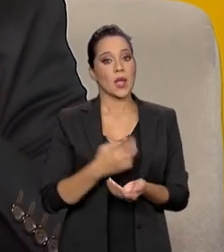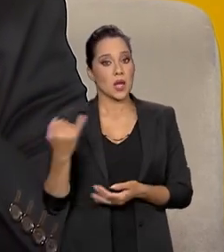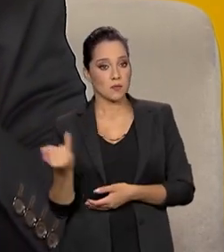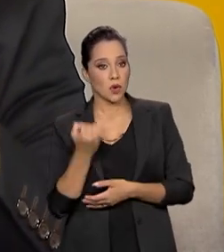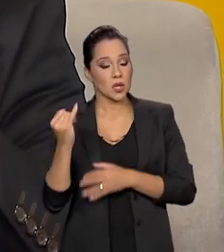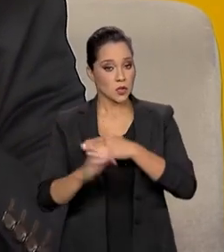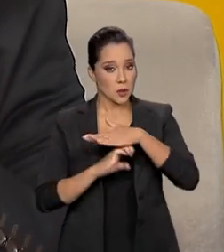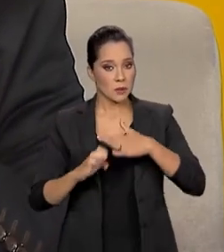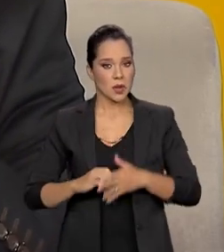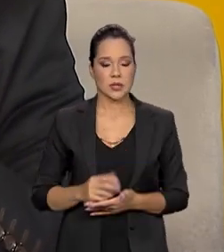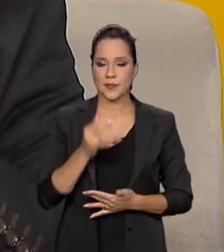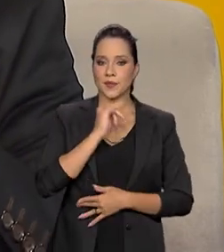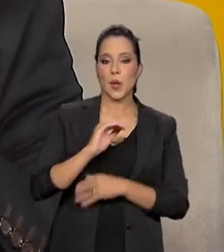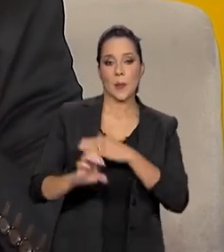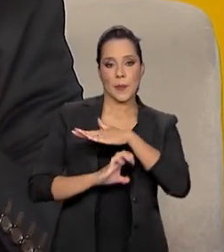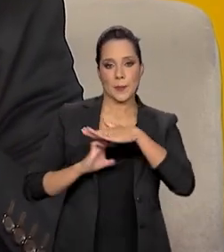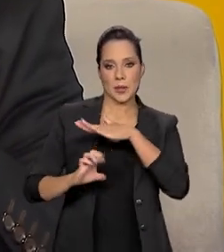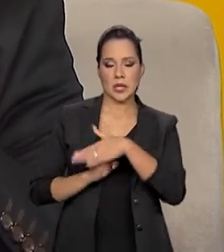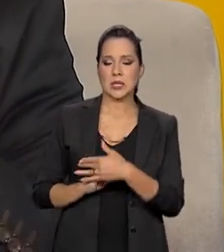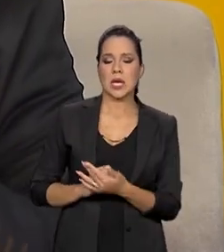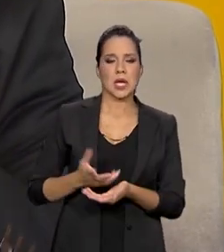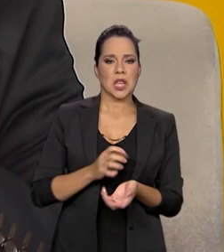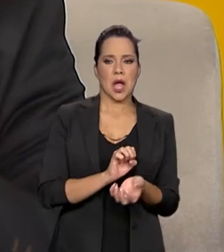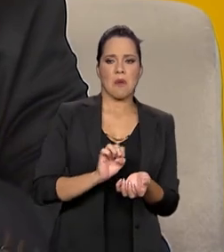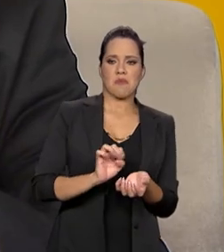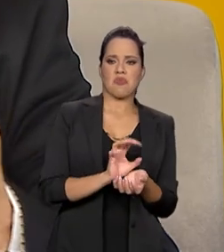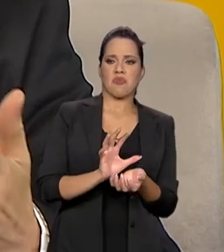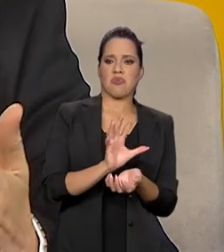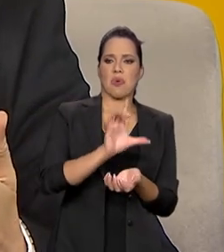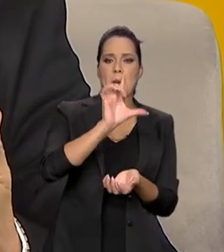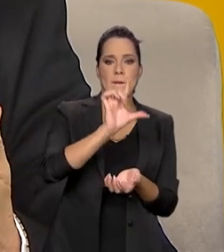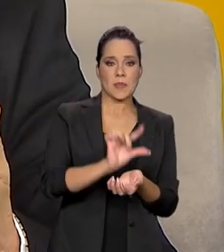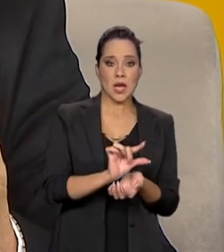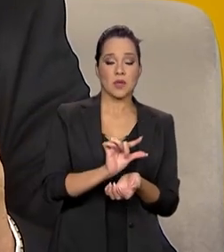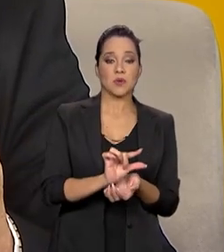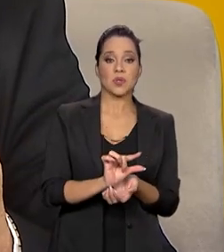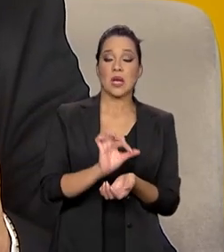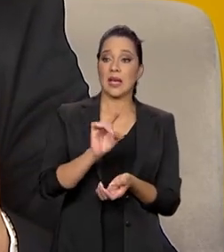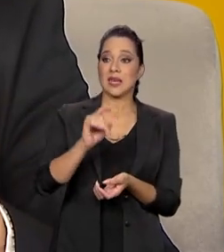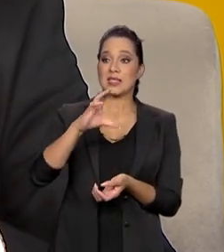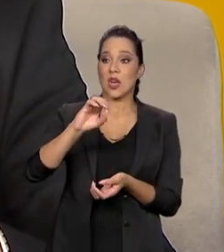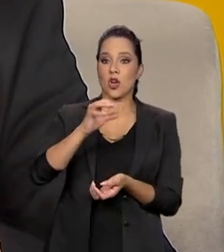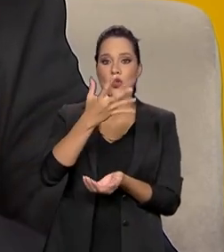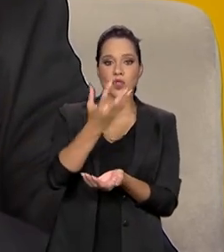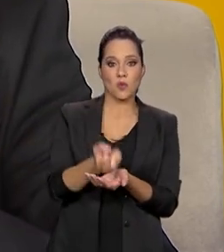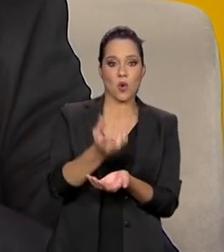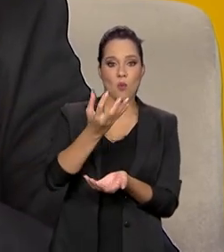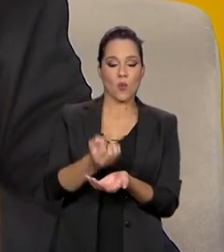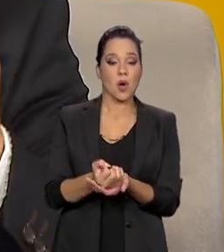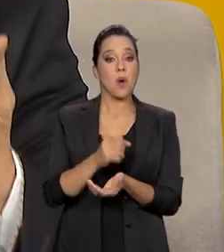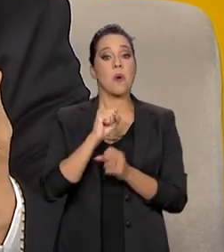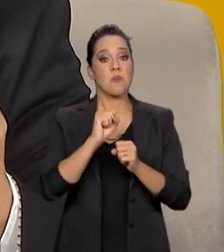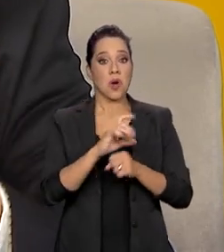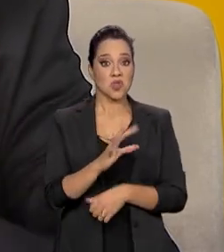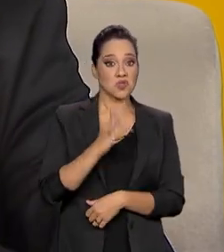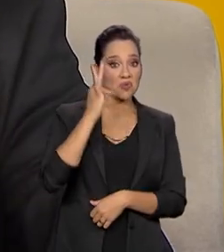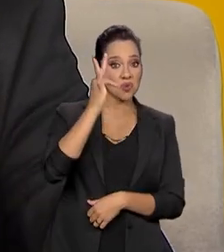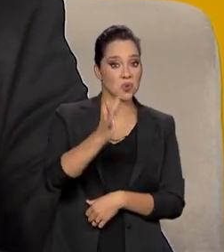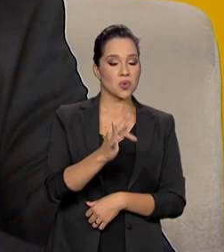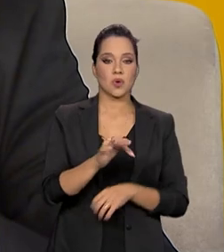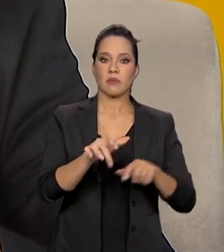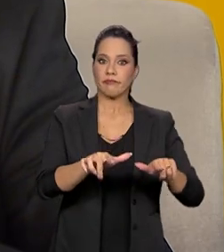a empresa. Uma empresa que está emitindo menos e, na verdade, está fazendo sequestro de carbono, ela pode receber, no futuro,